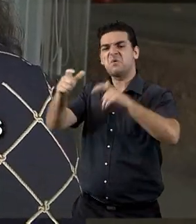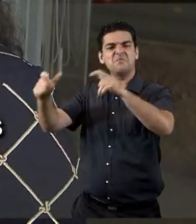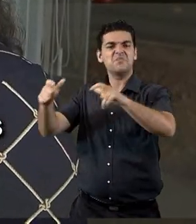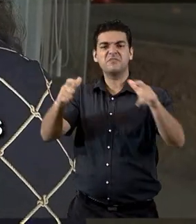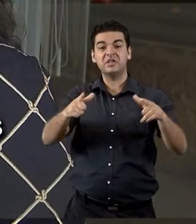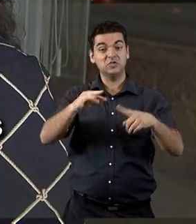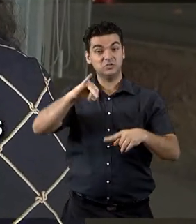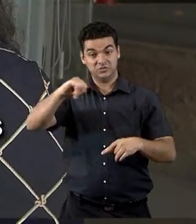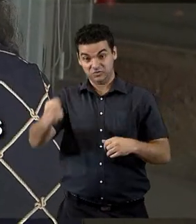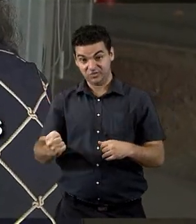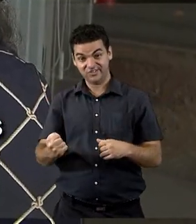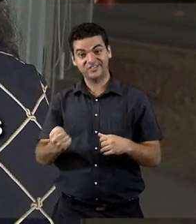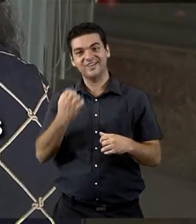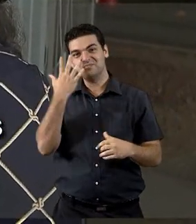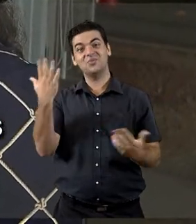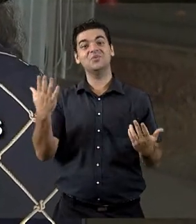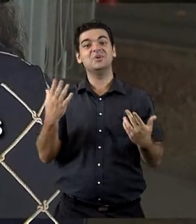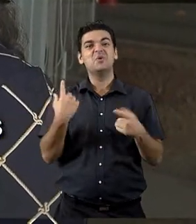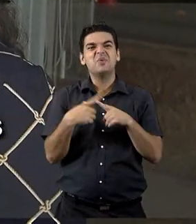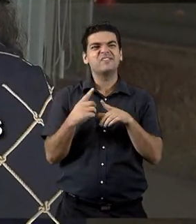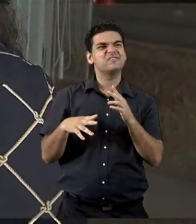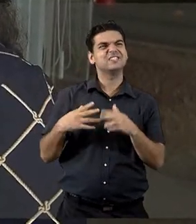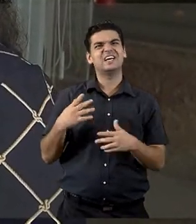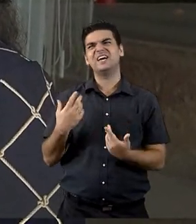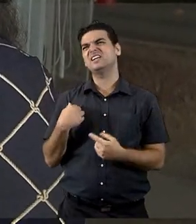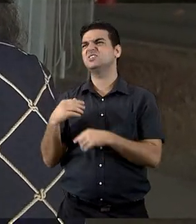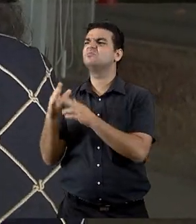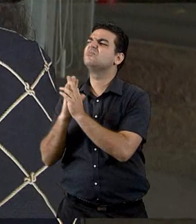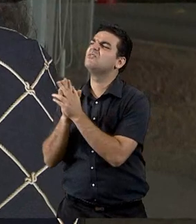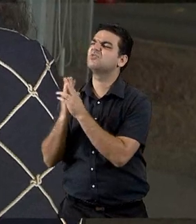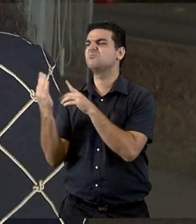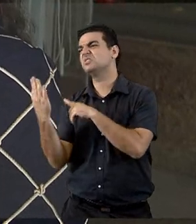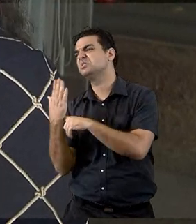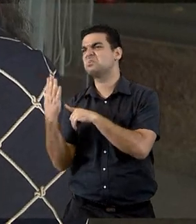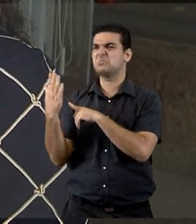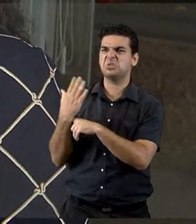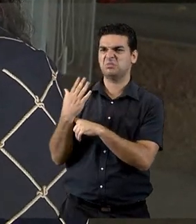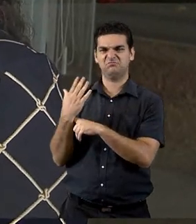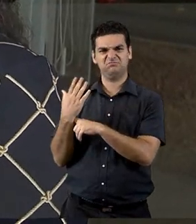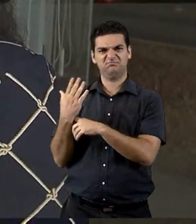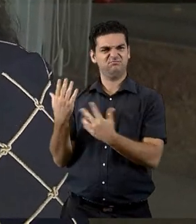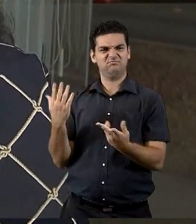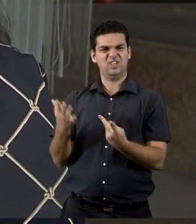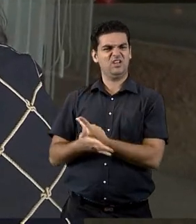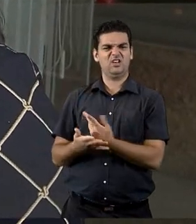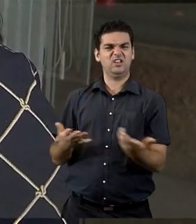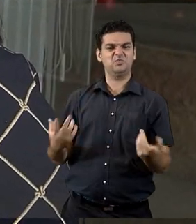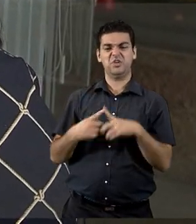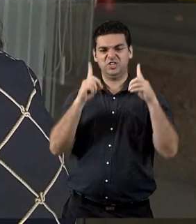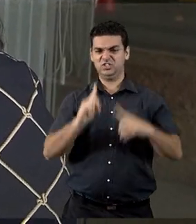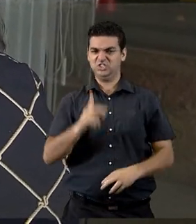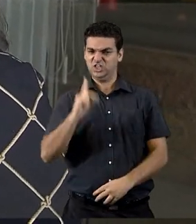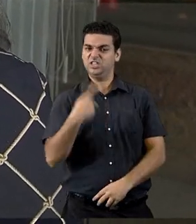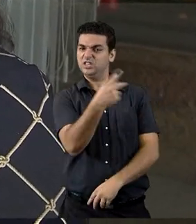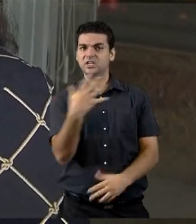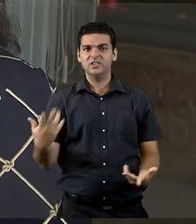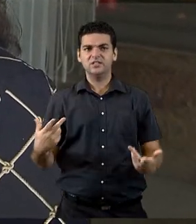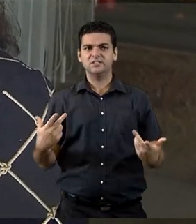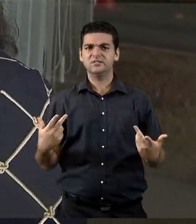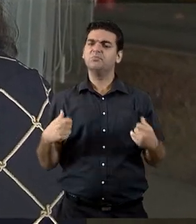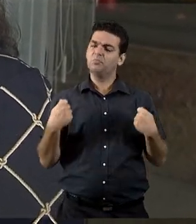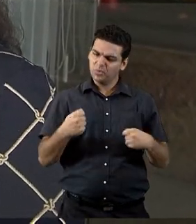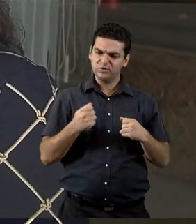justiça, sem que a gente tenha que pedir por favor. É um direito da pessoa,